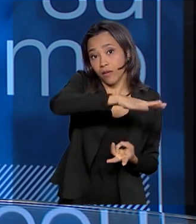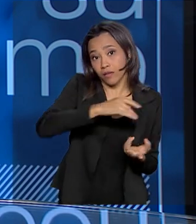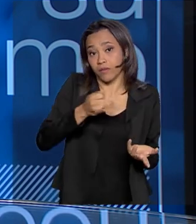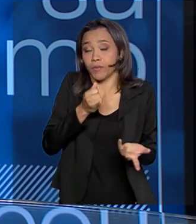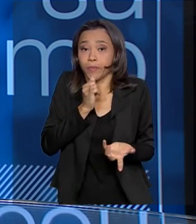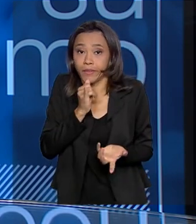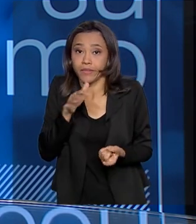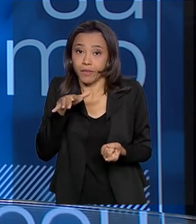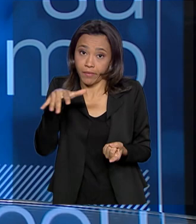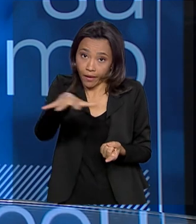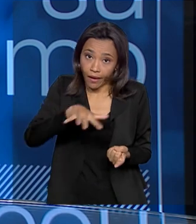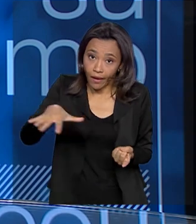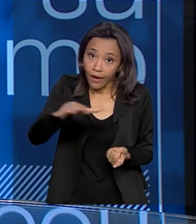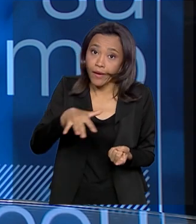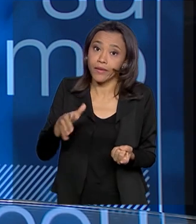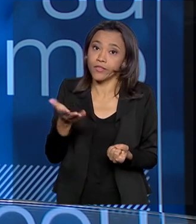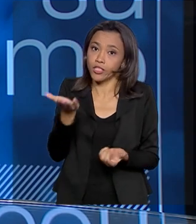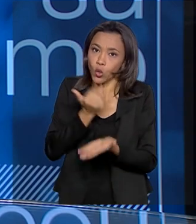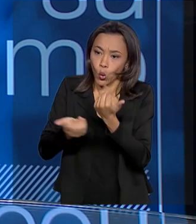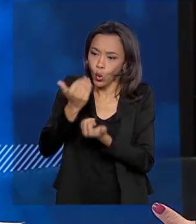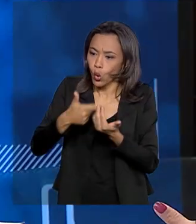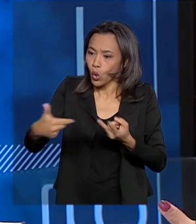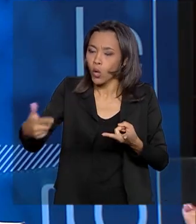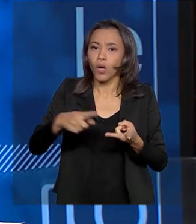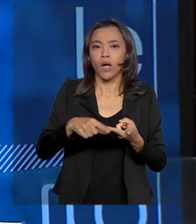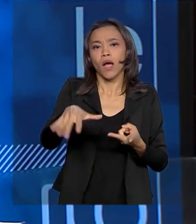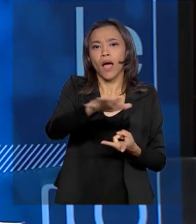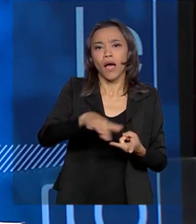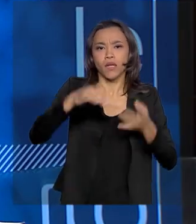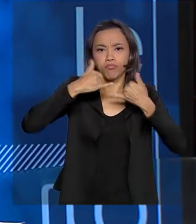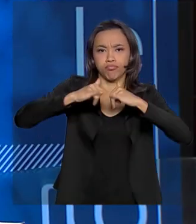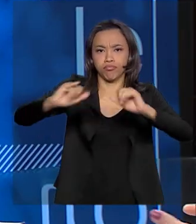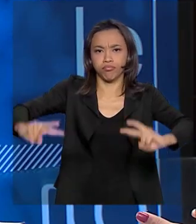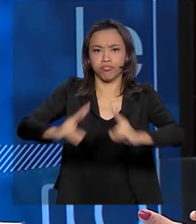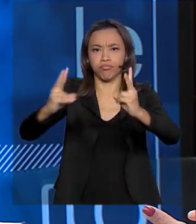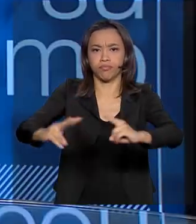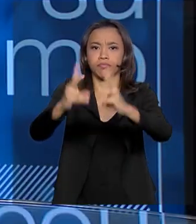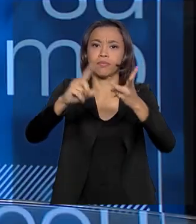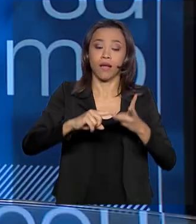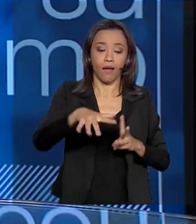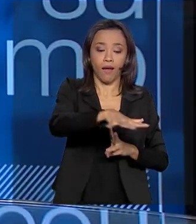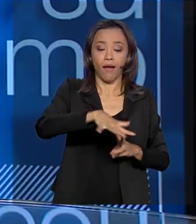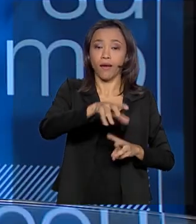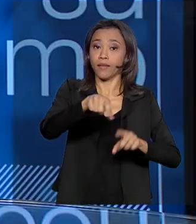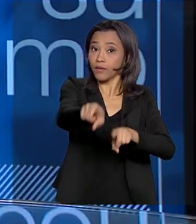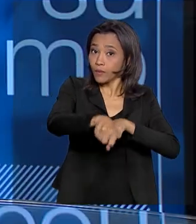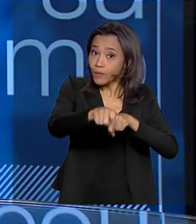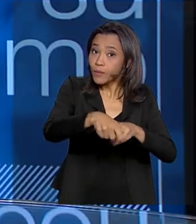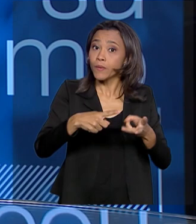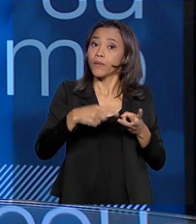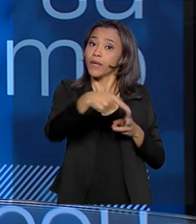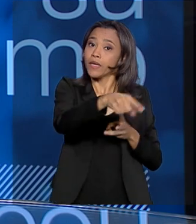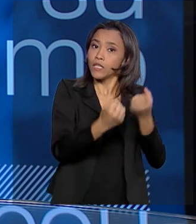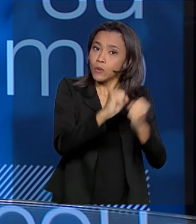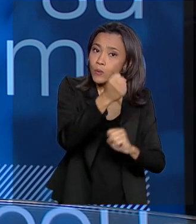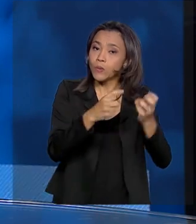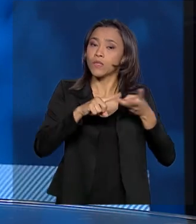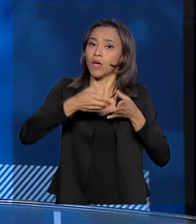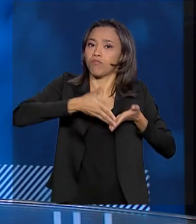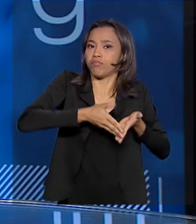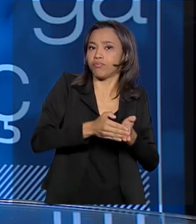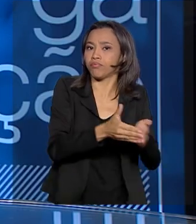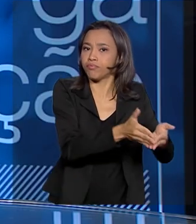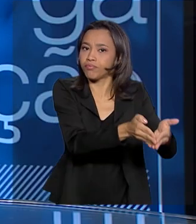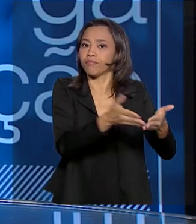exemplo, o setor de produção de alimentos, a geração de energia, agricultura, a indústria, a navegação. Então,